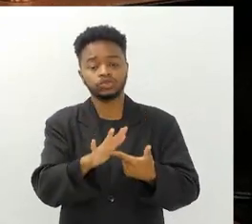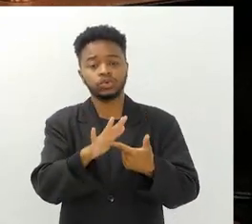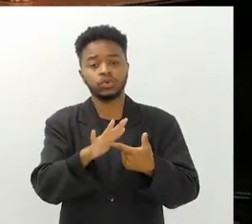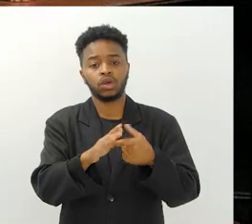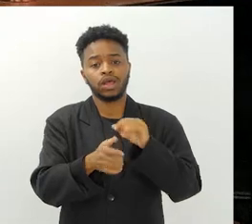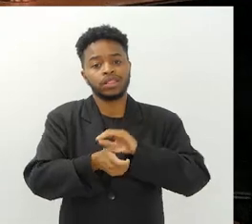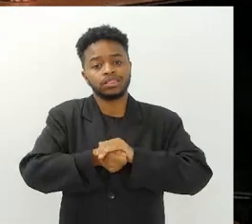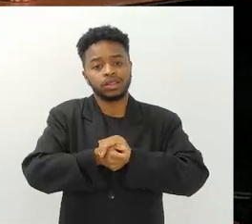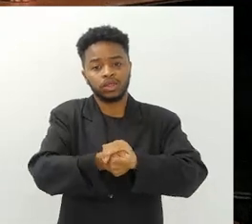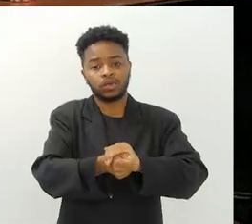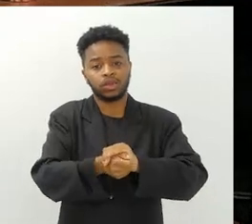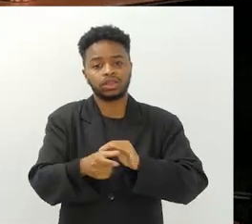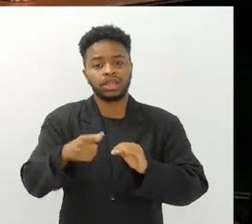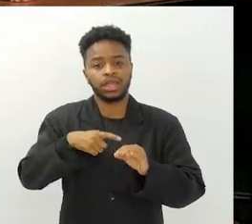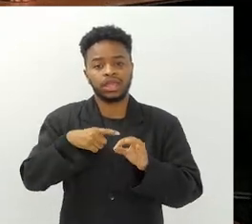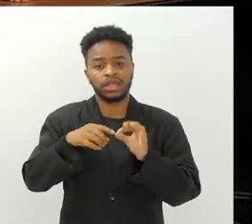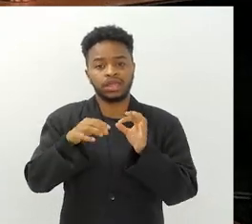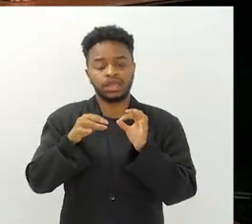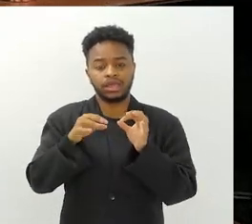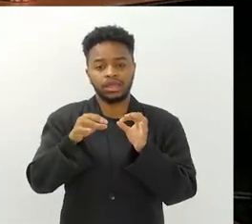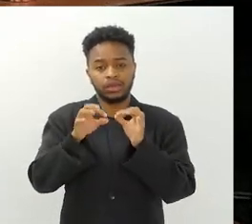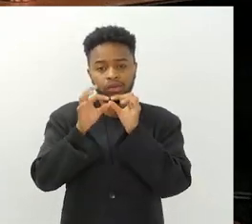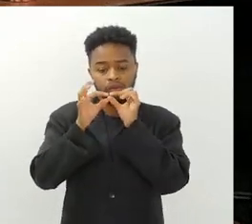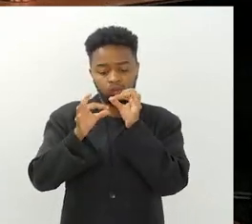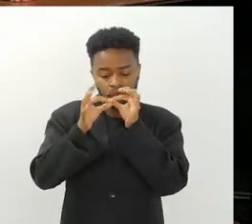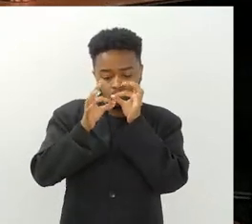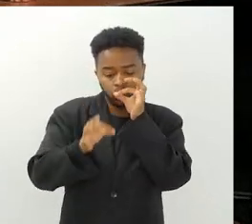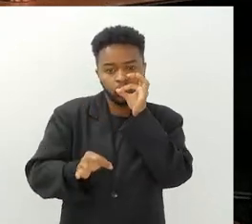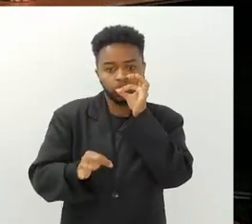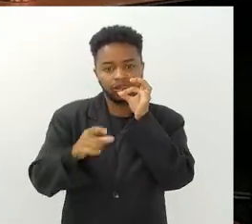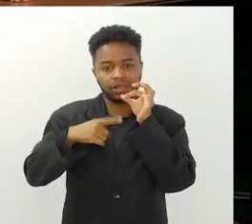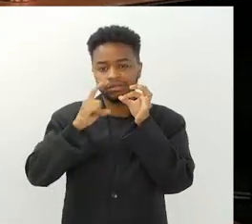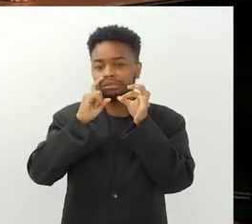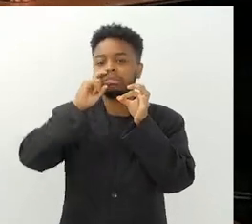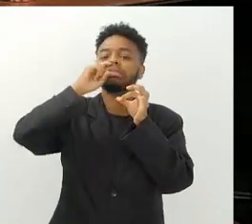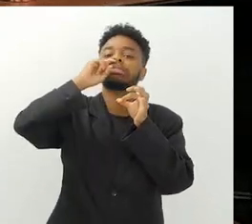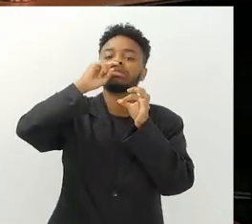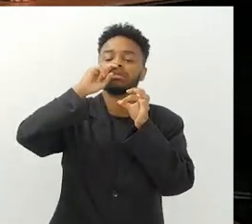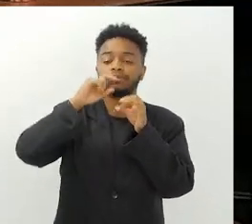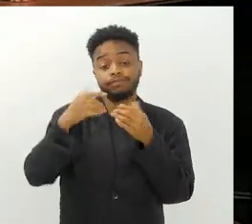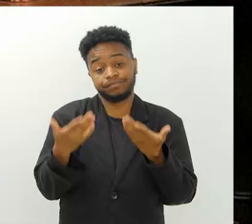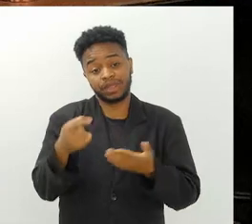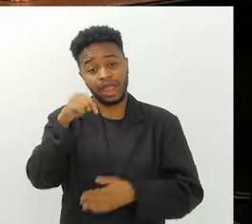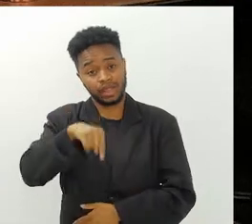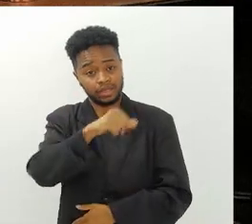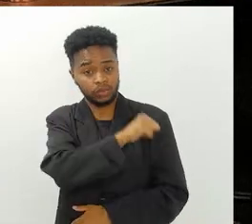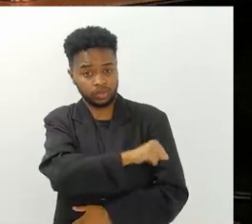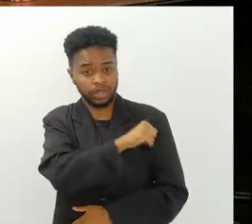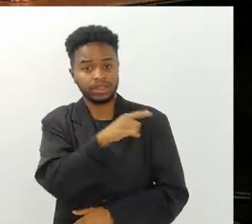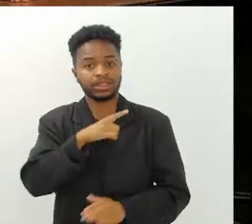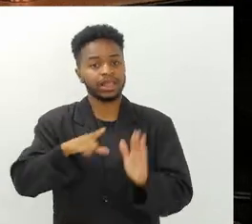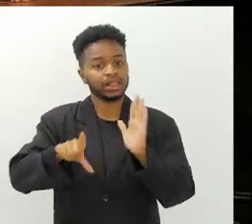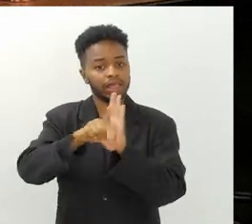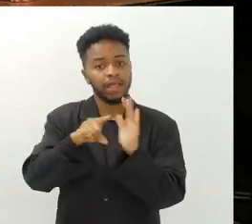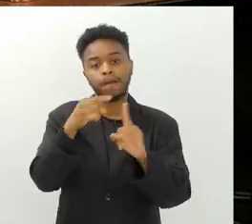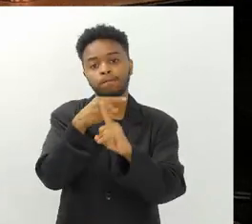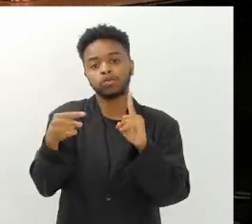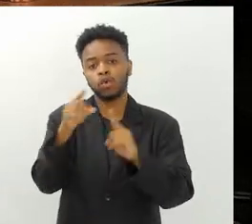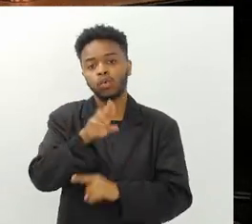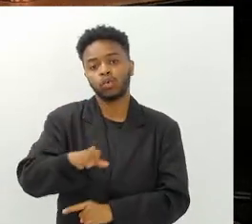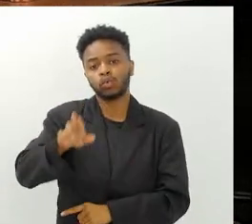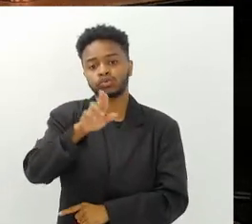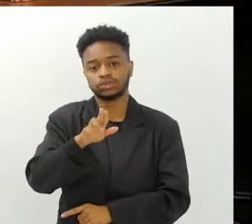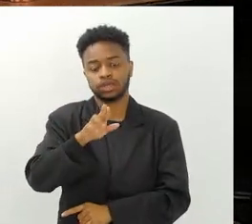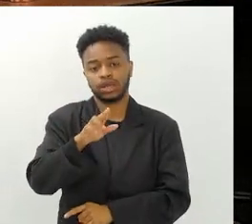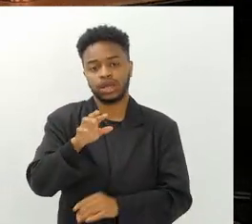o canudo, né? No nariz, na narina dela. Enfim, aqui no Rio de Janeiro existe uma lei municipal que